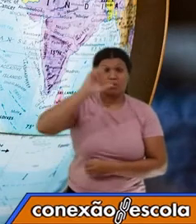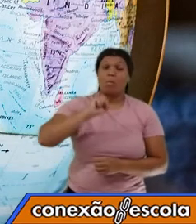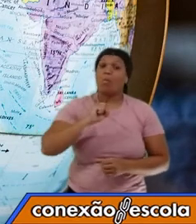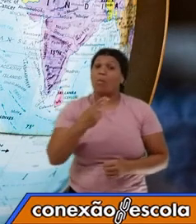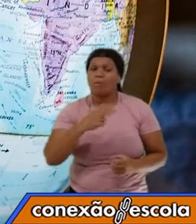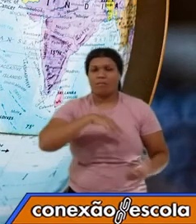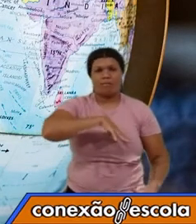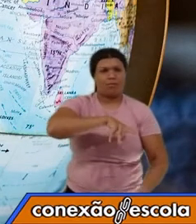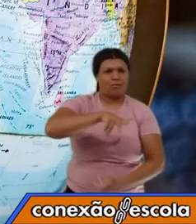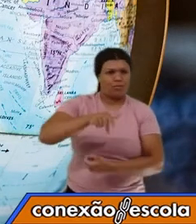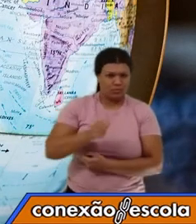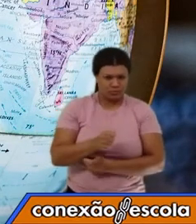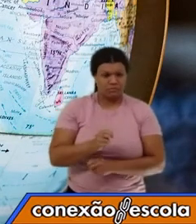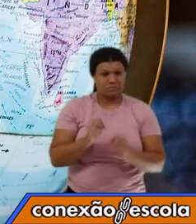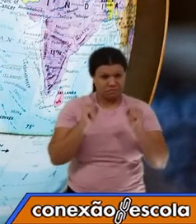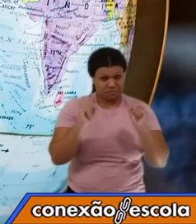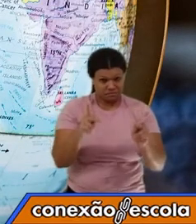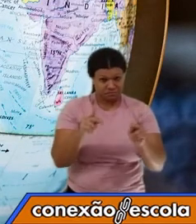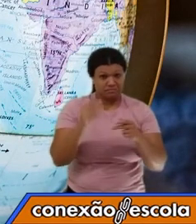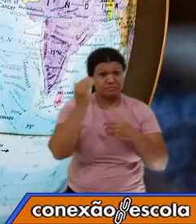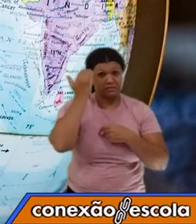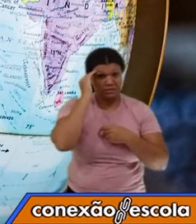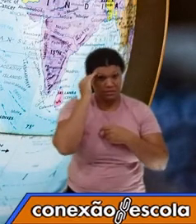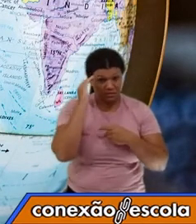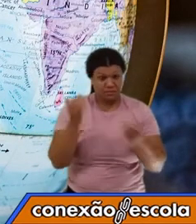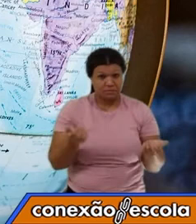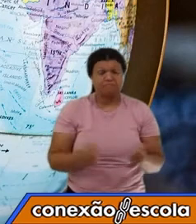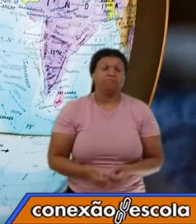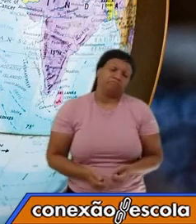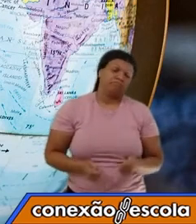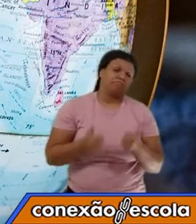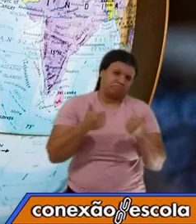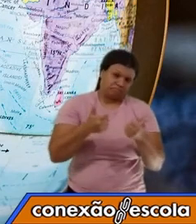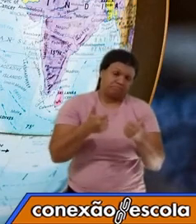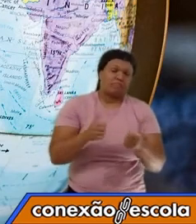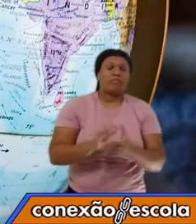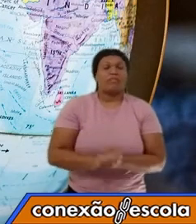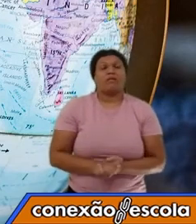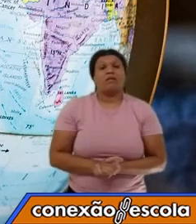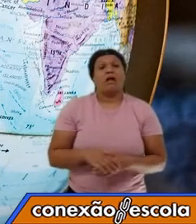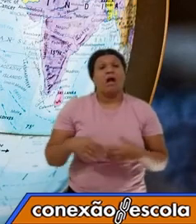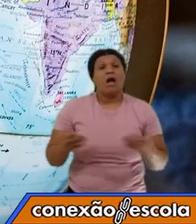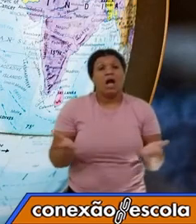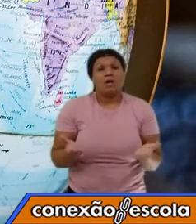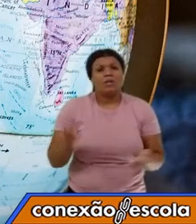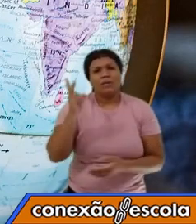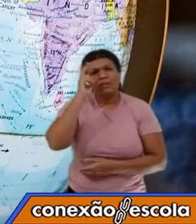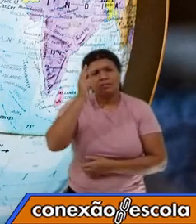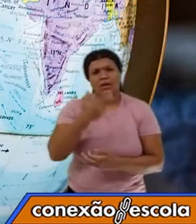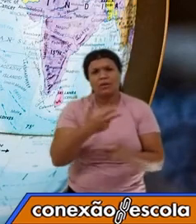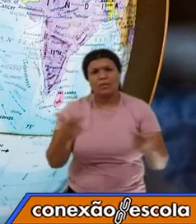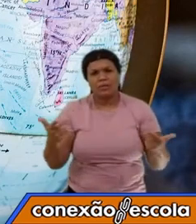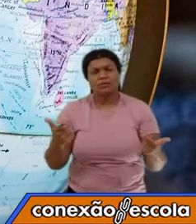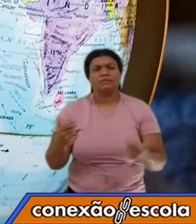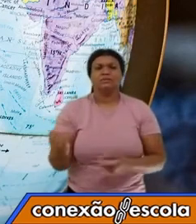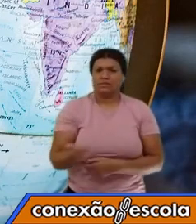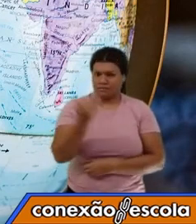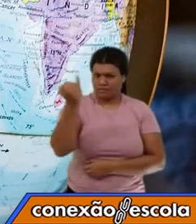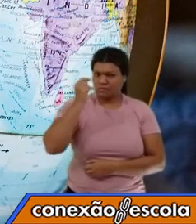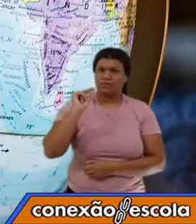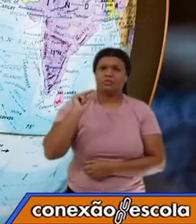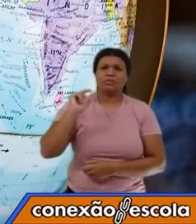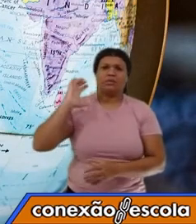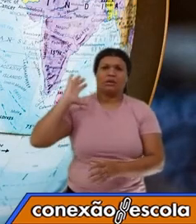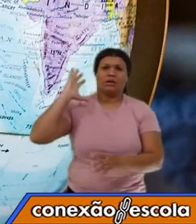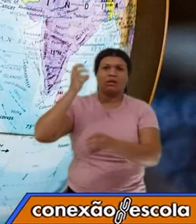pessoal? Entenderam? Joia! Então vamos lembrar algumas coisas importantes aqui. A revisão da nossa